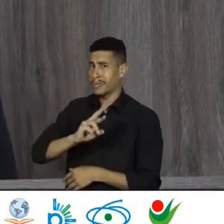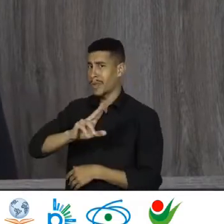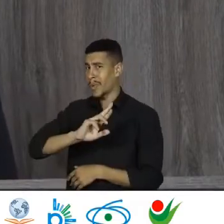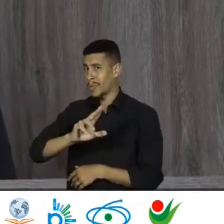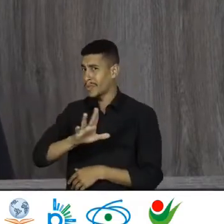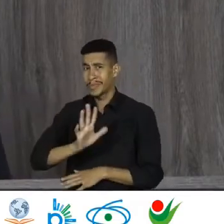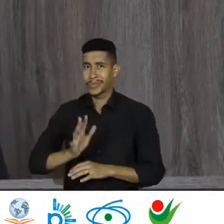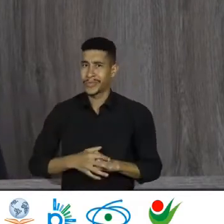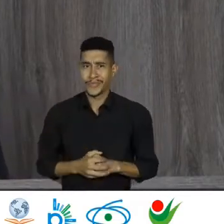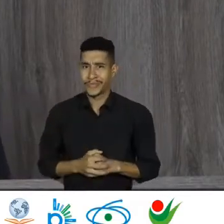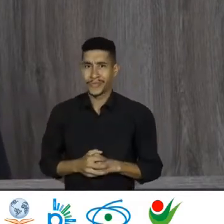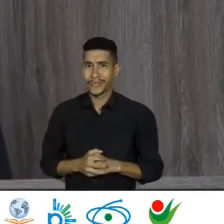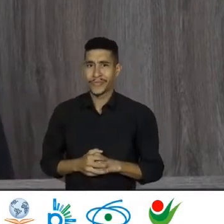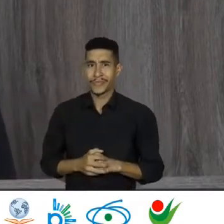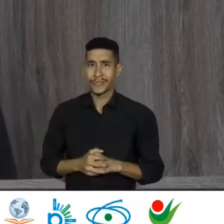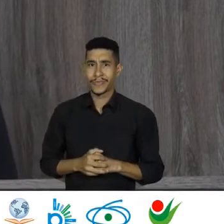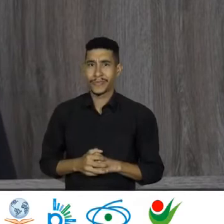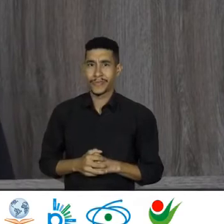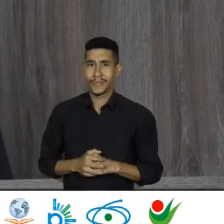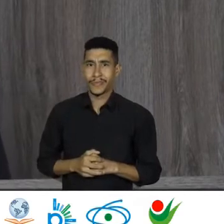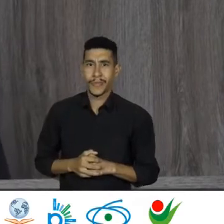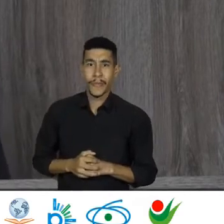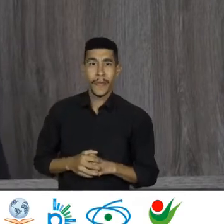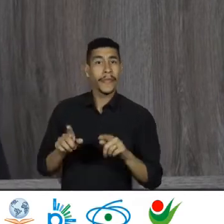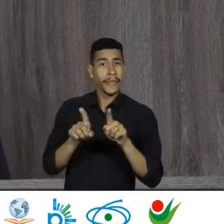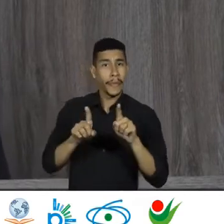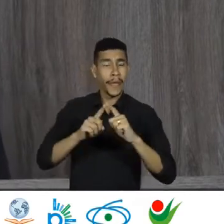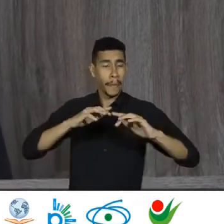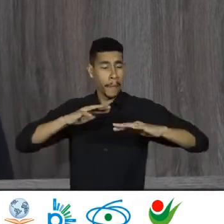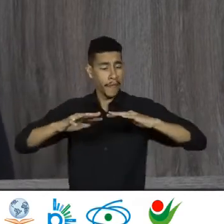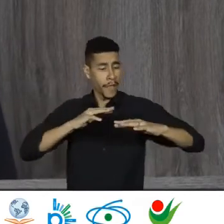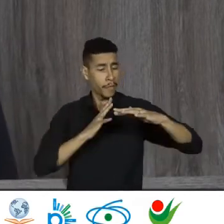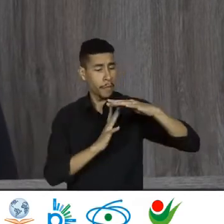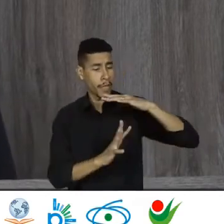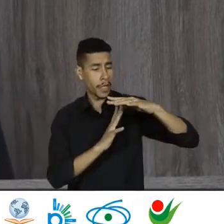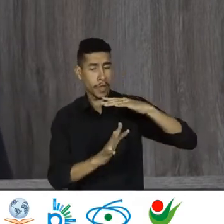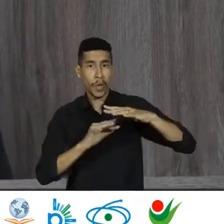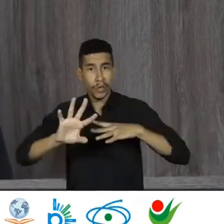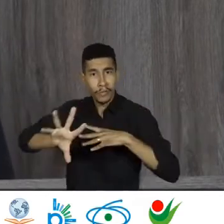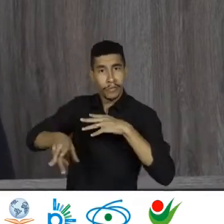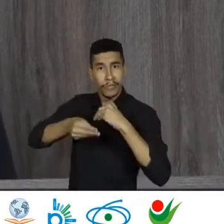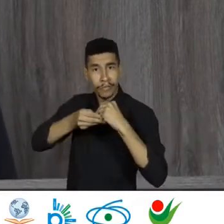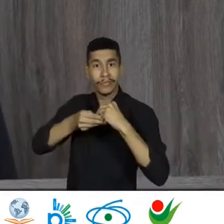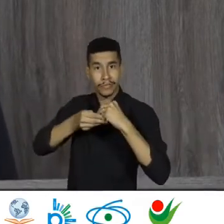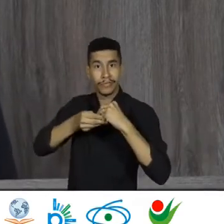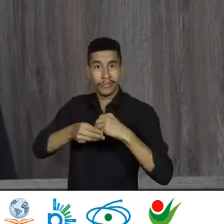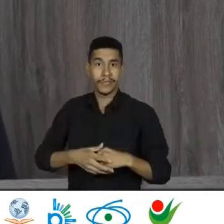relação entre o campo da educação e os movimentos migratórios e deslocamentos